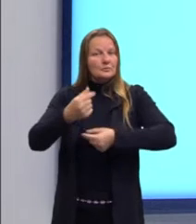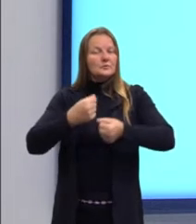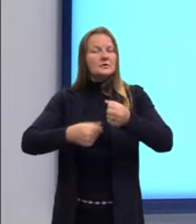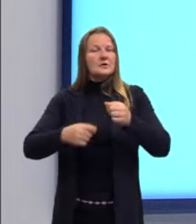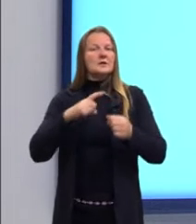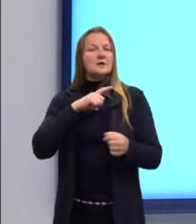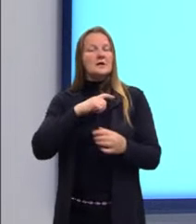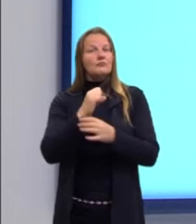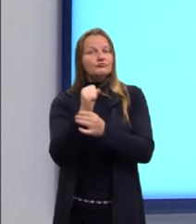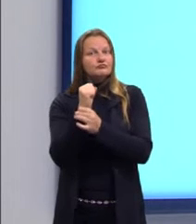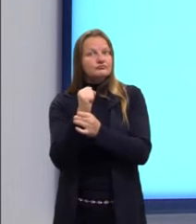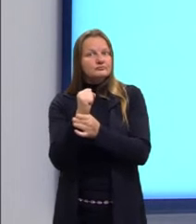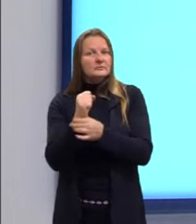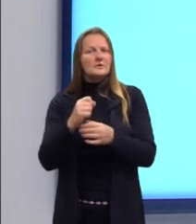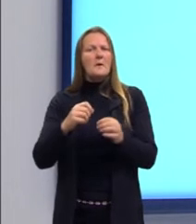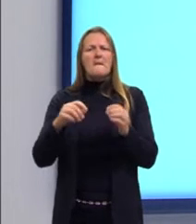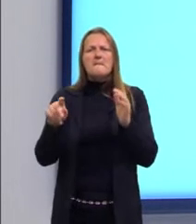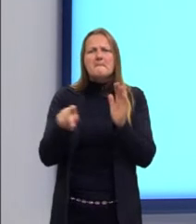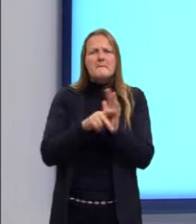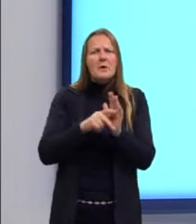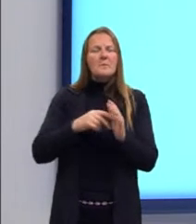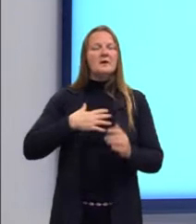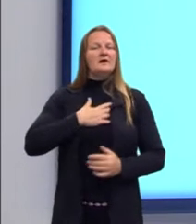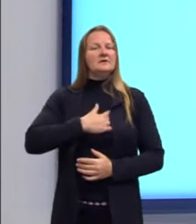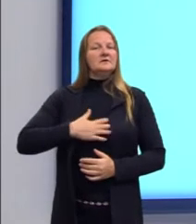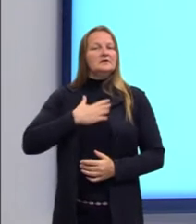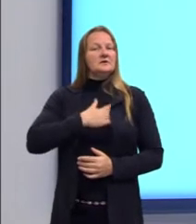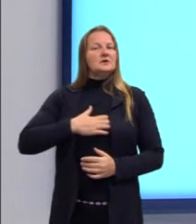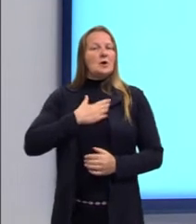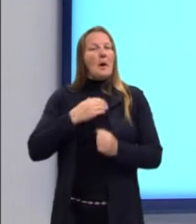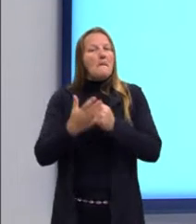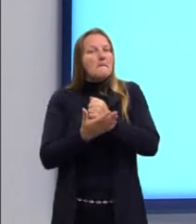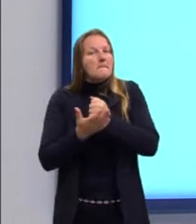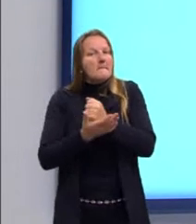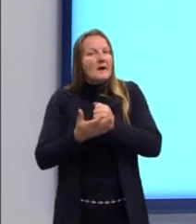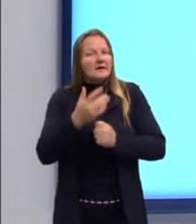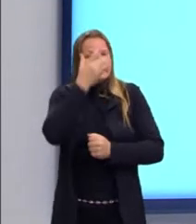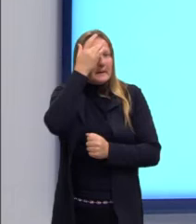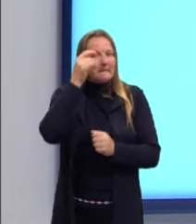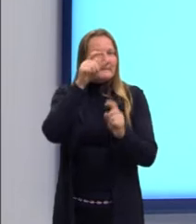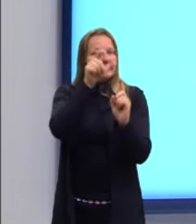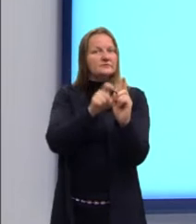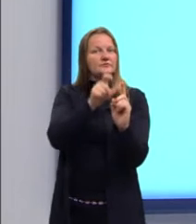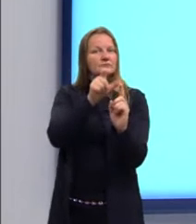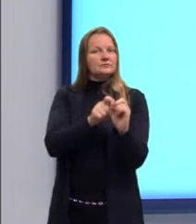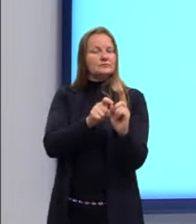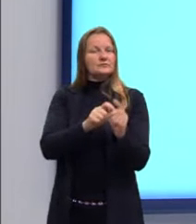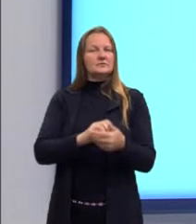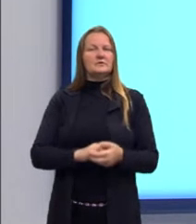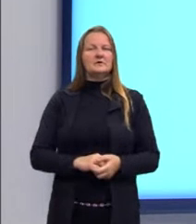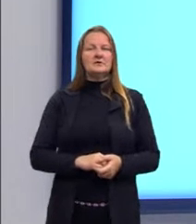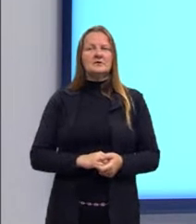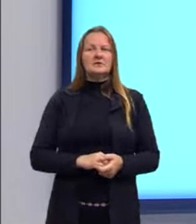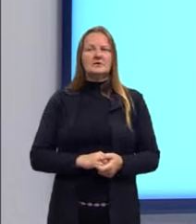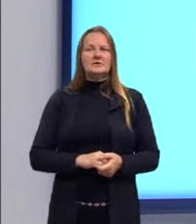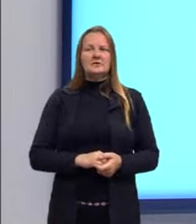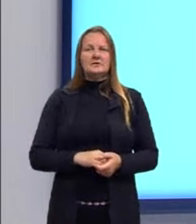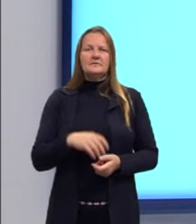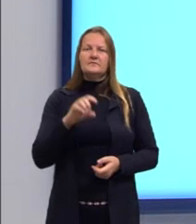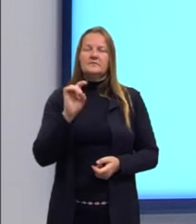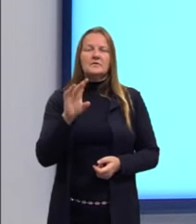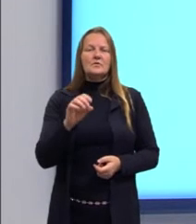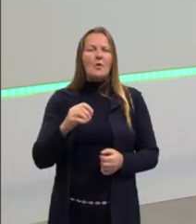essenciais para satisfazer as necessidades de um indivíduo. Aqui a gente não está falando nem de